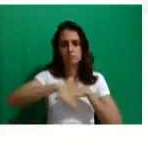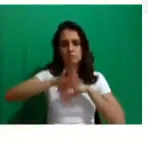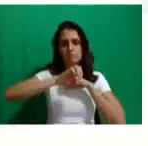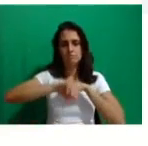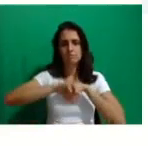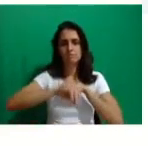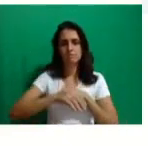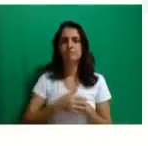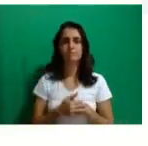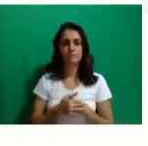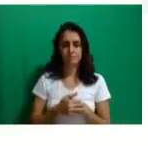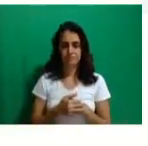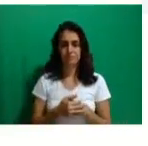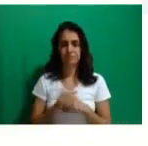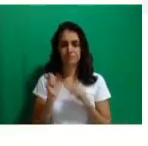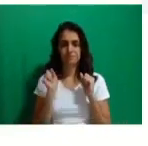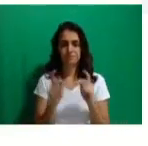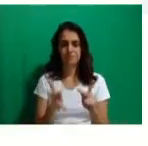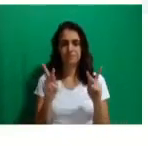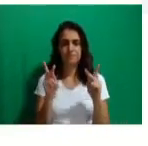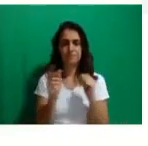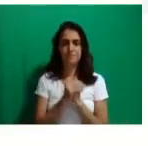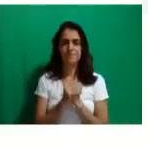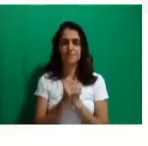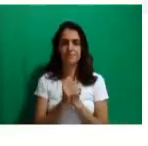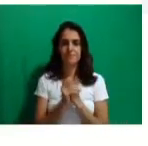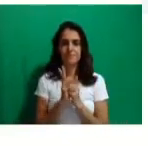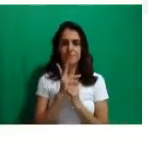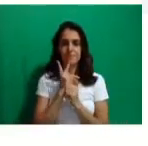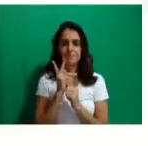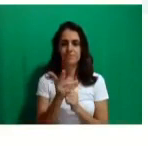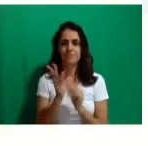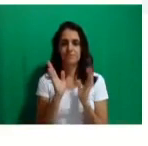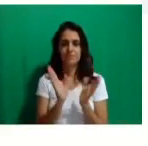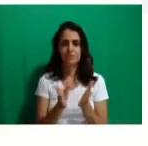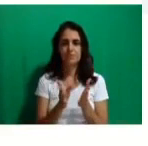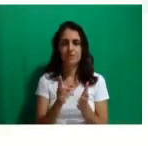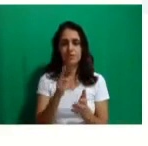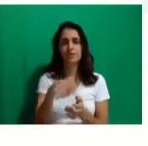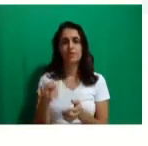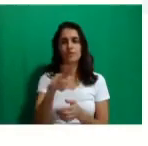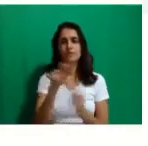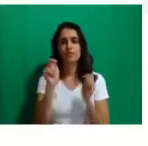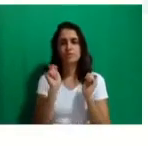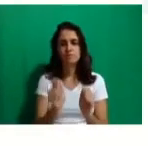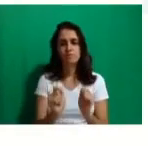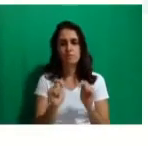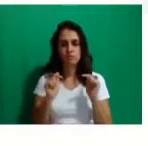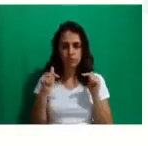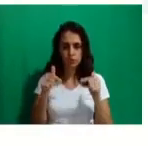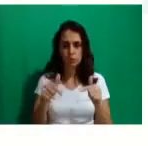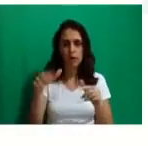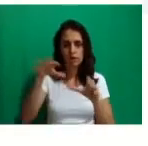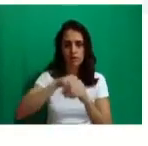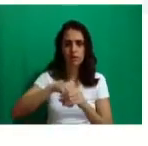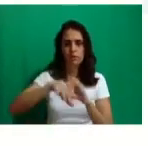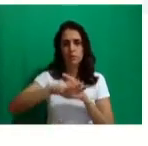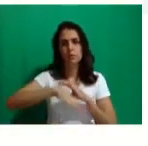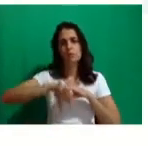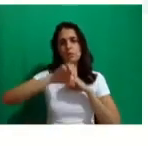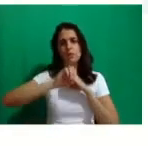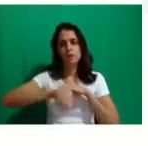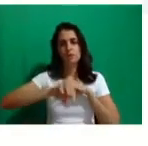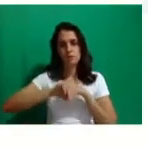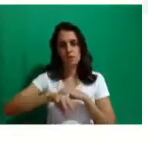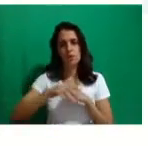bom? Então, como eu falei, onde vocês poderão atuar? Em escolas, né? Ou em